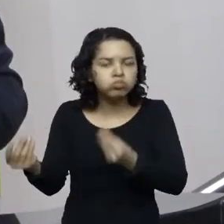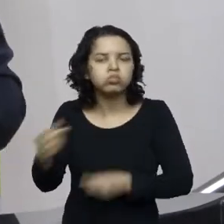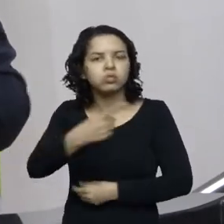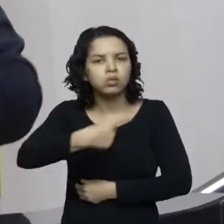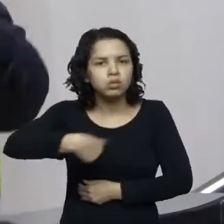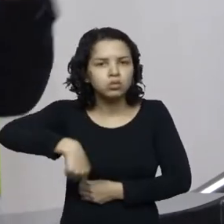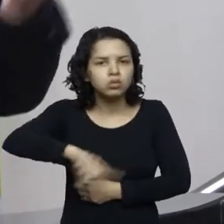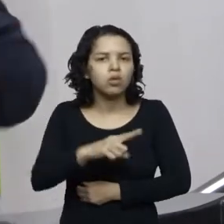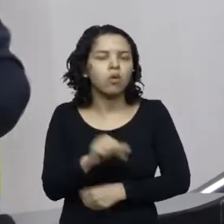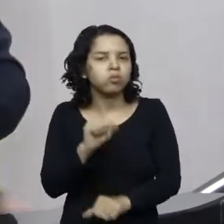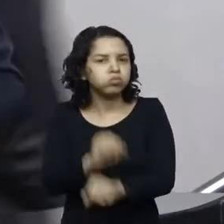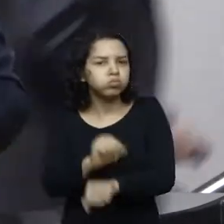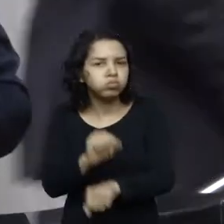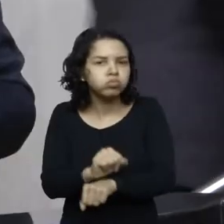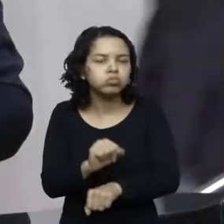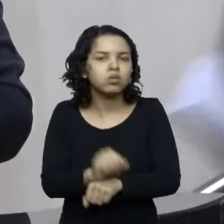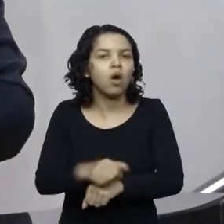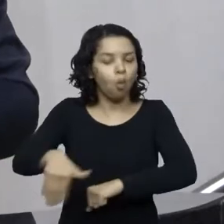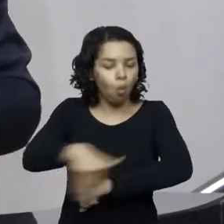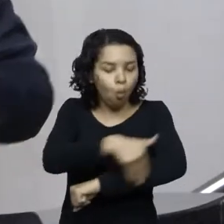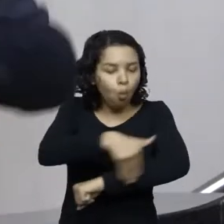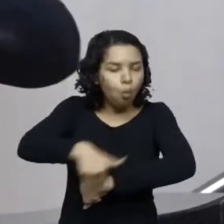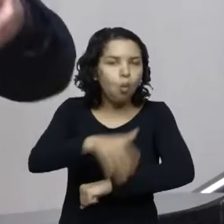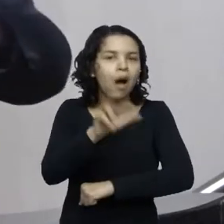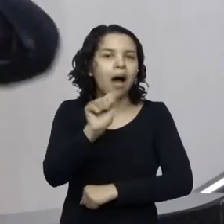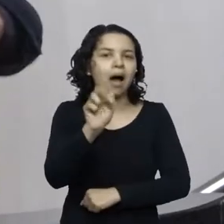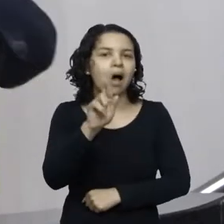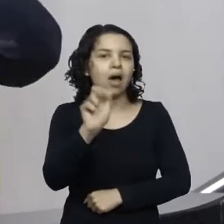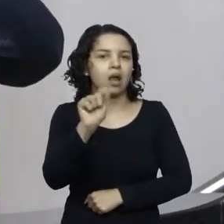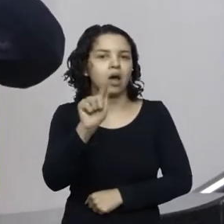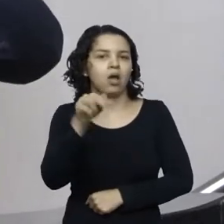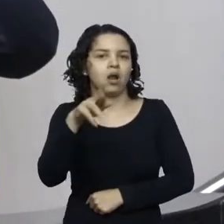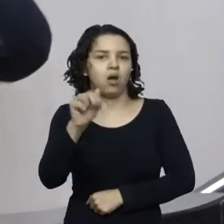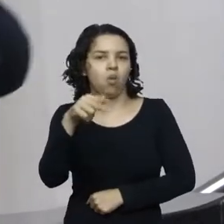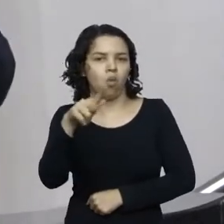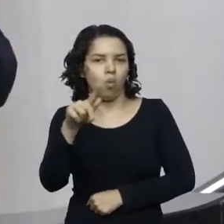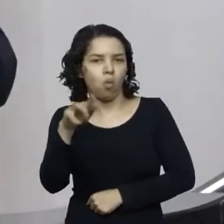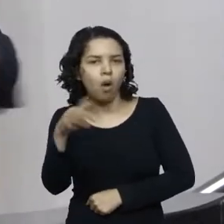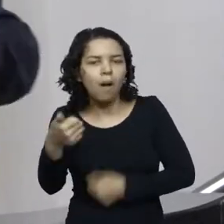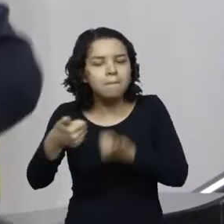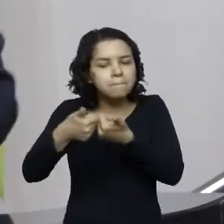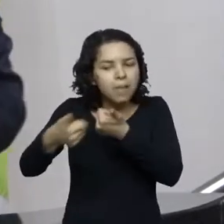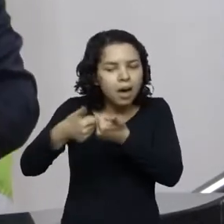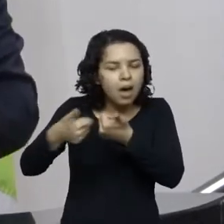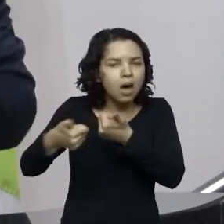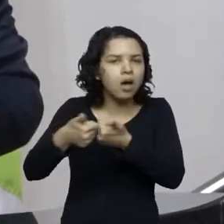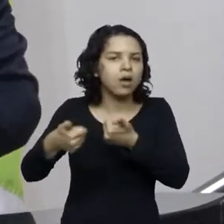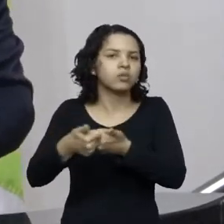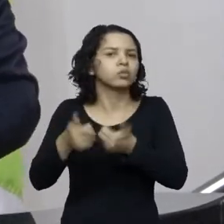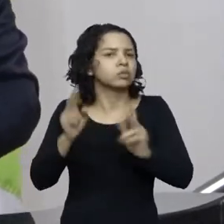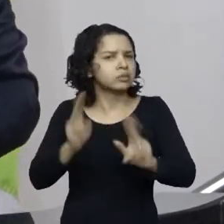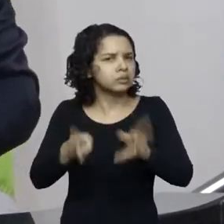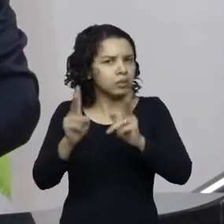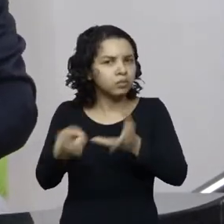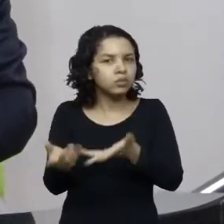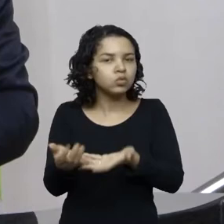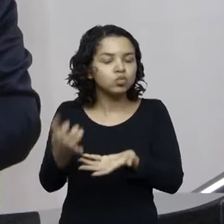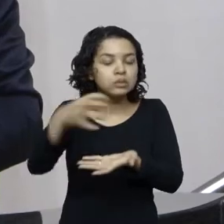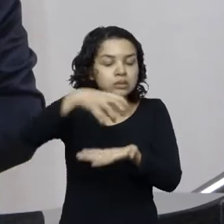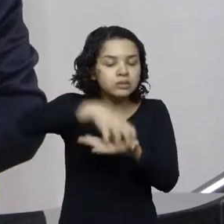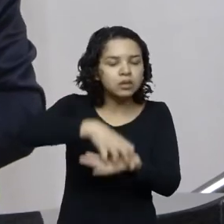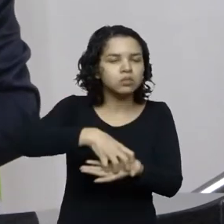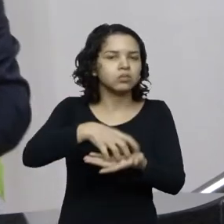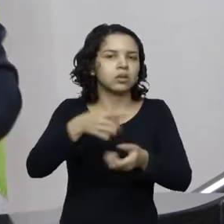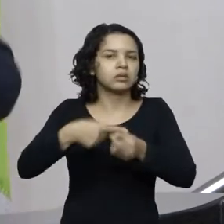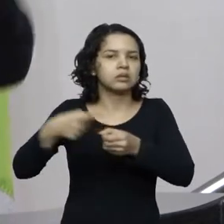na Rua Araranguá, comunidade que é ali, do ladinho, faz parte praticamente do centro, do centro da cidade, porém uma comunidade tão